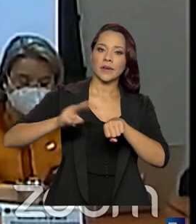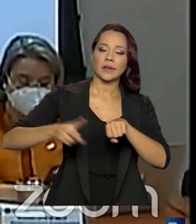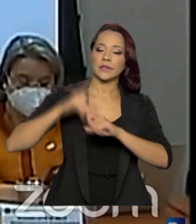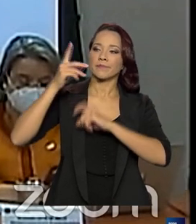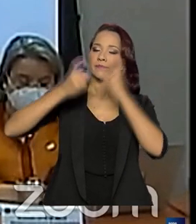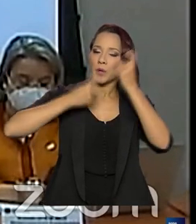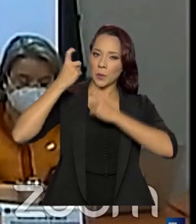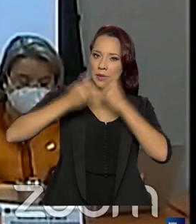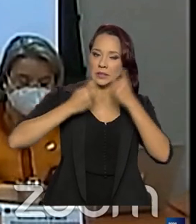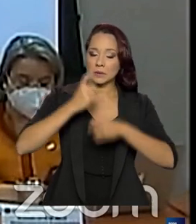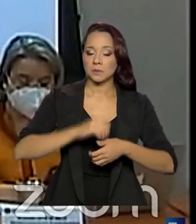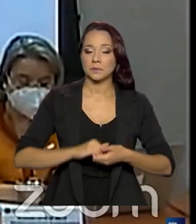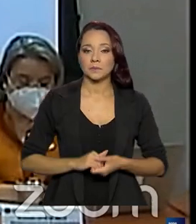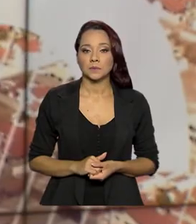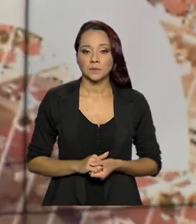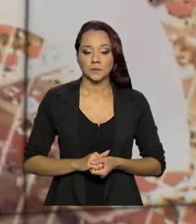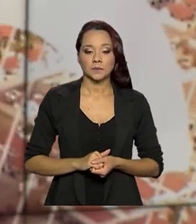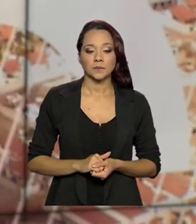de preocupação.